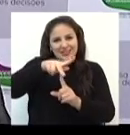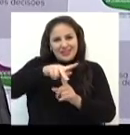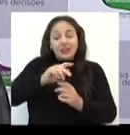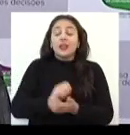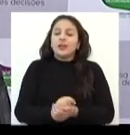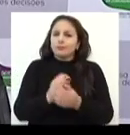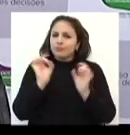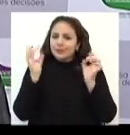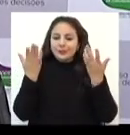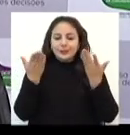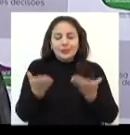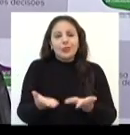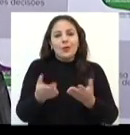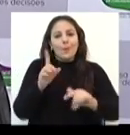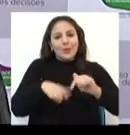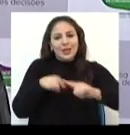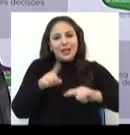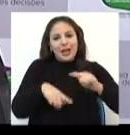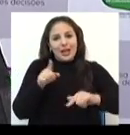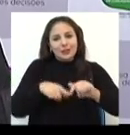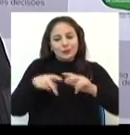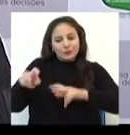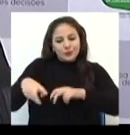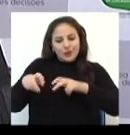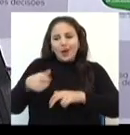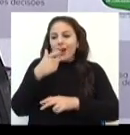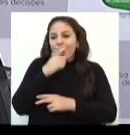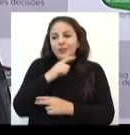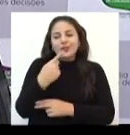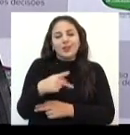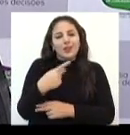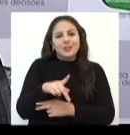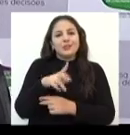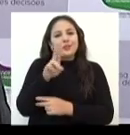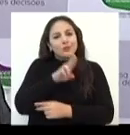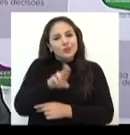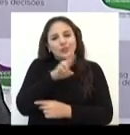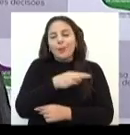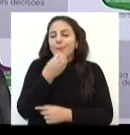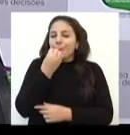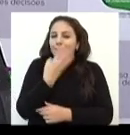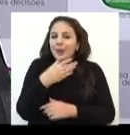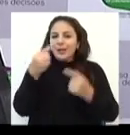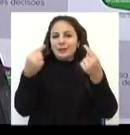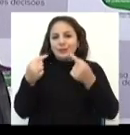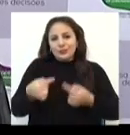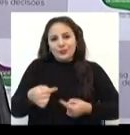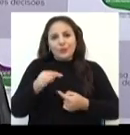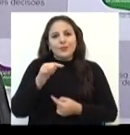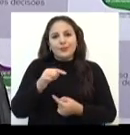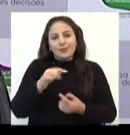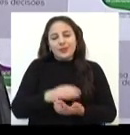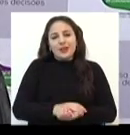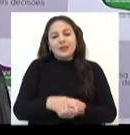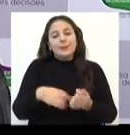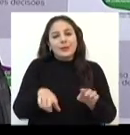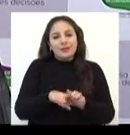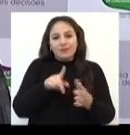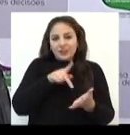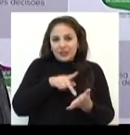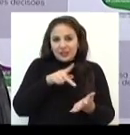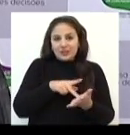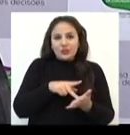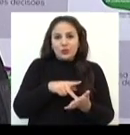mercado do produtor ficou muito bom. Eu acho que os agricultores irão usar muito bem aquela estrutura, porque, na verdade,